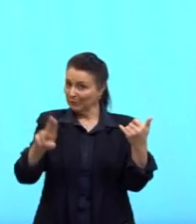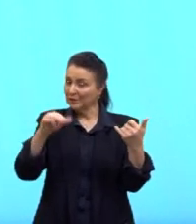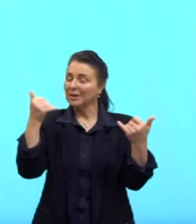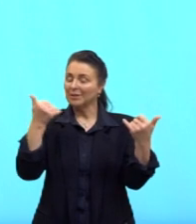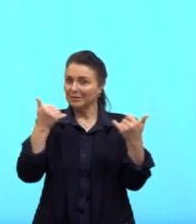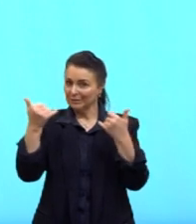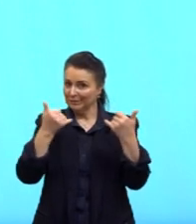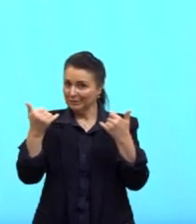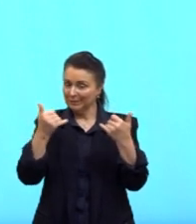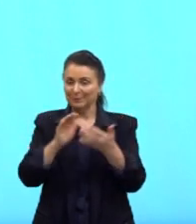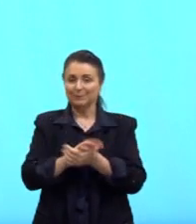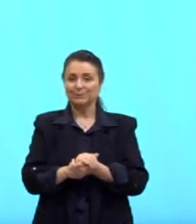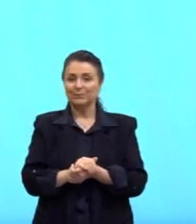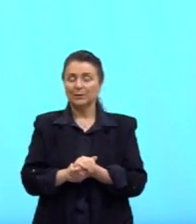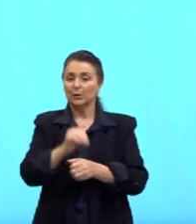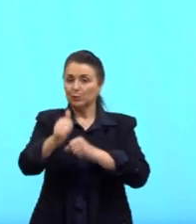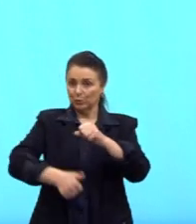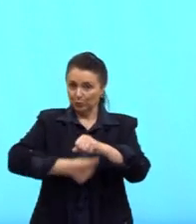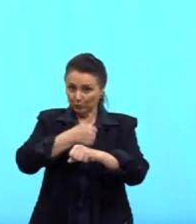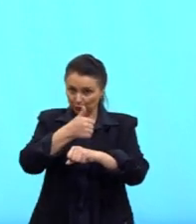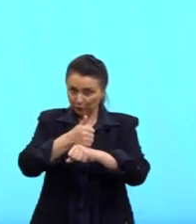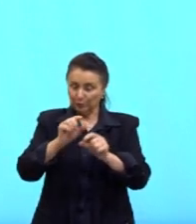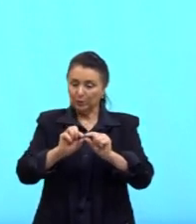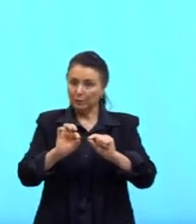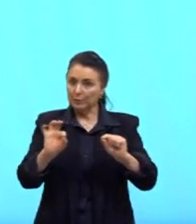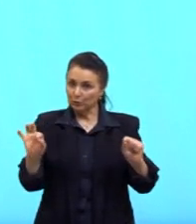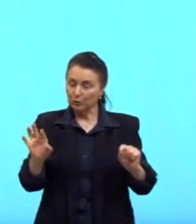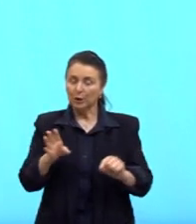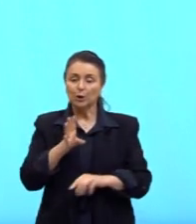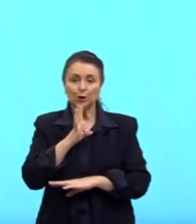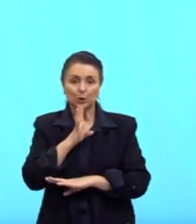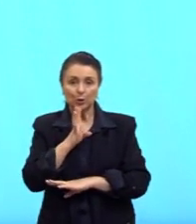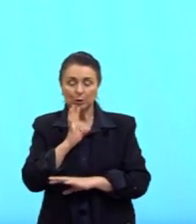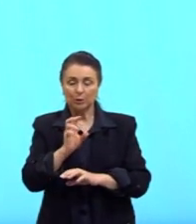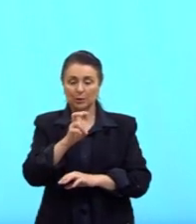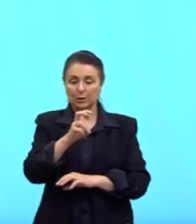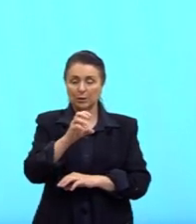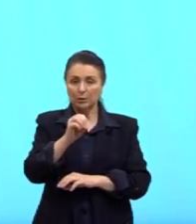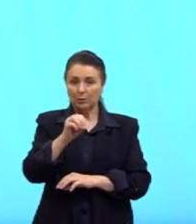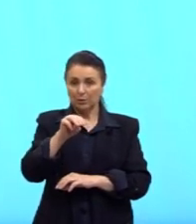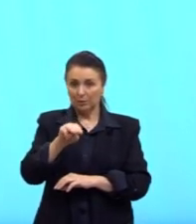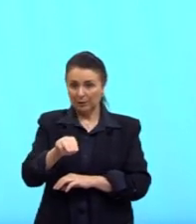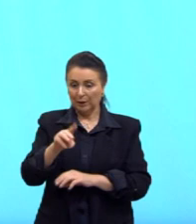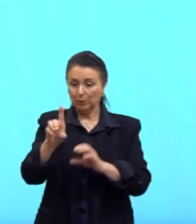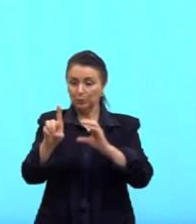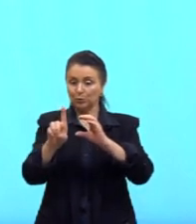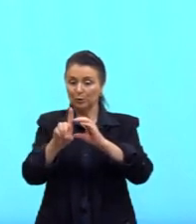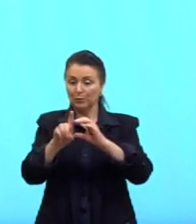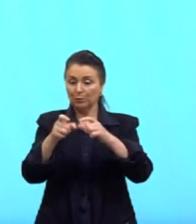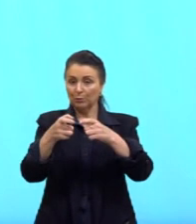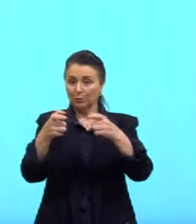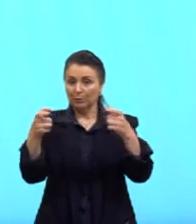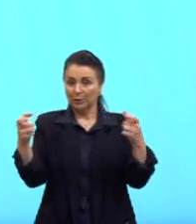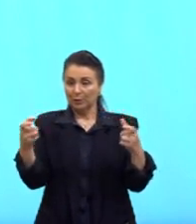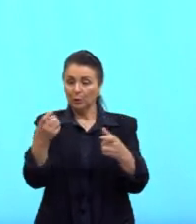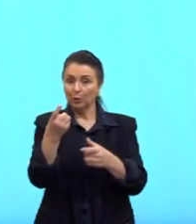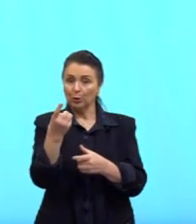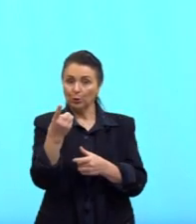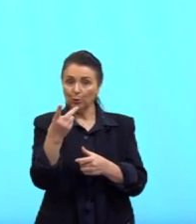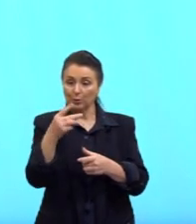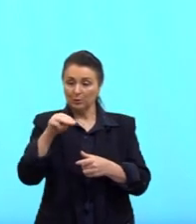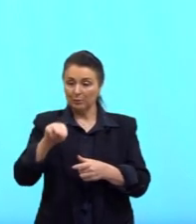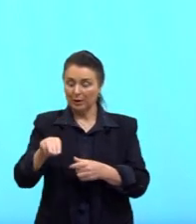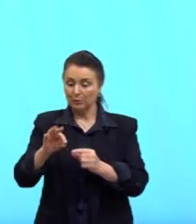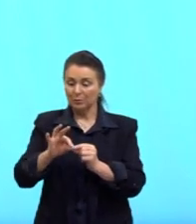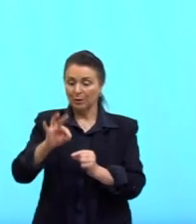Aqui eu substituí as medidas que nós já conhecemos, né, 50 metros o diâmetro maior e 12 metros a